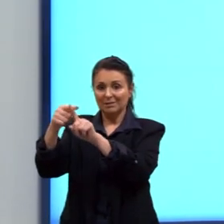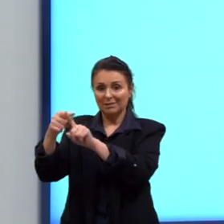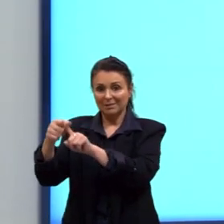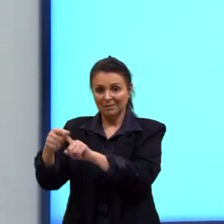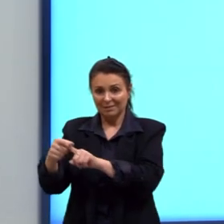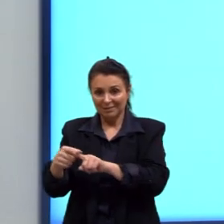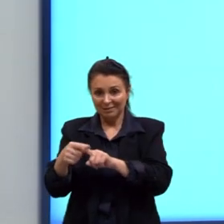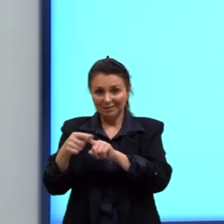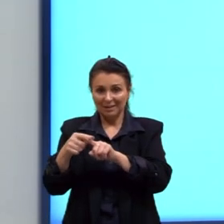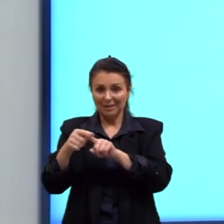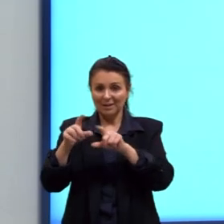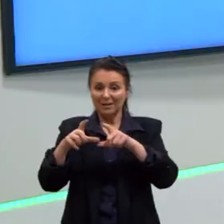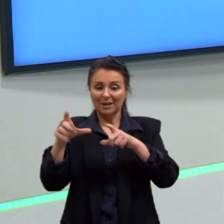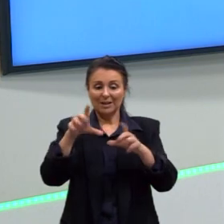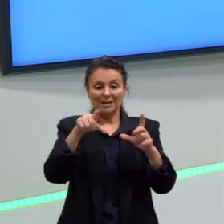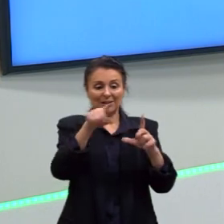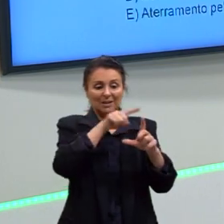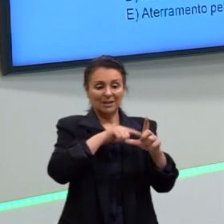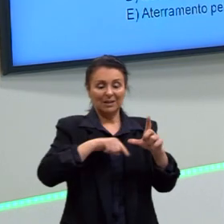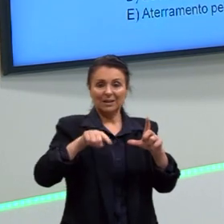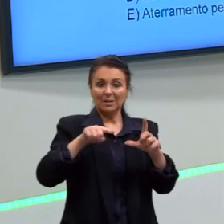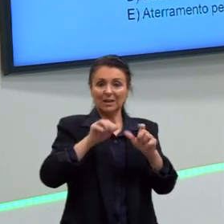afastar. Certo?